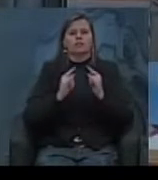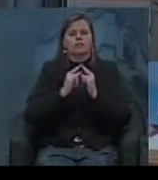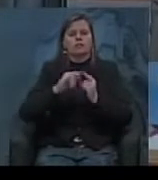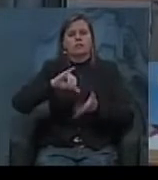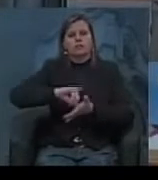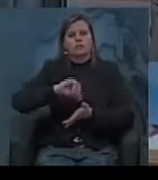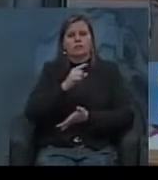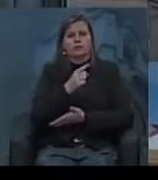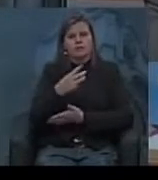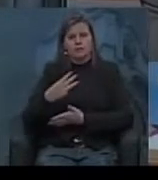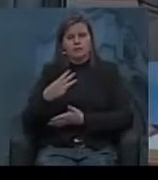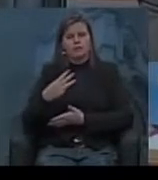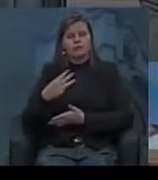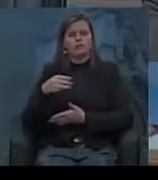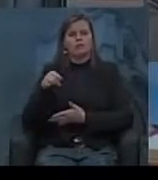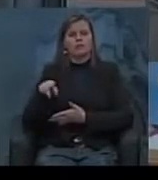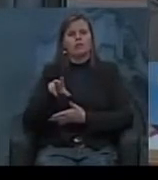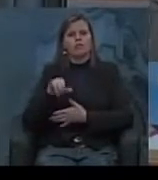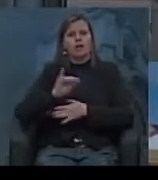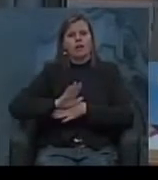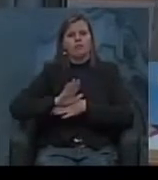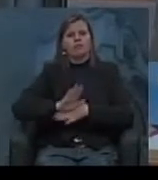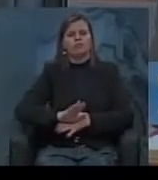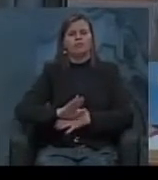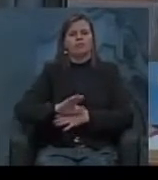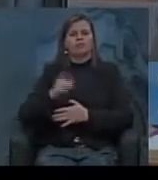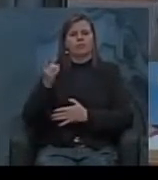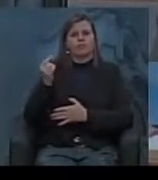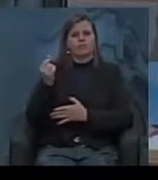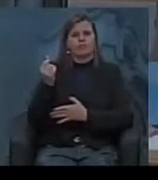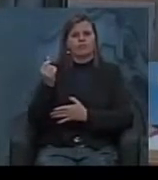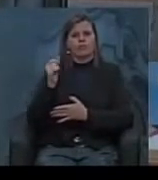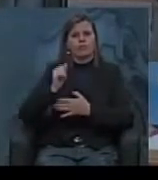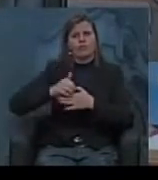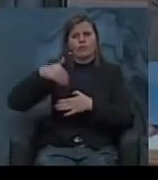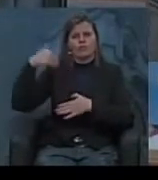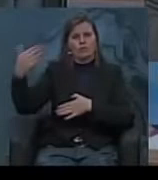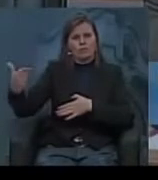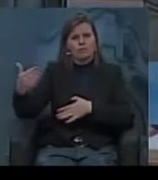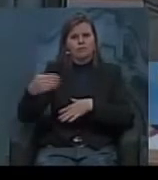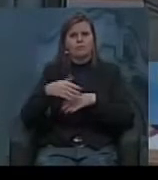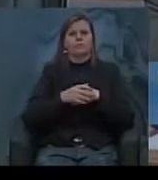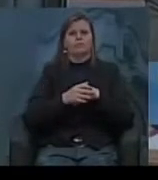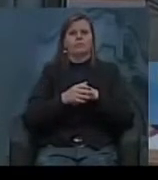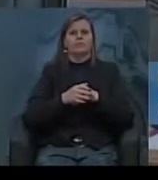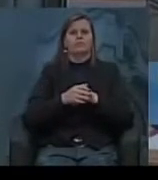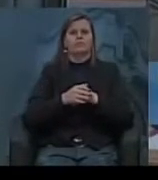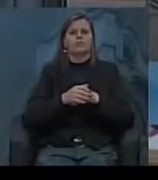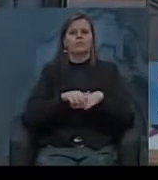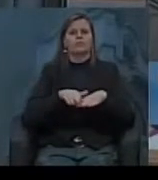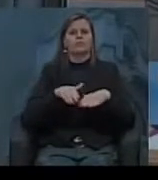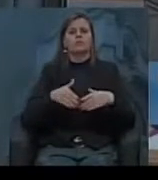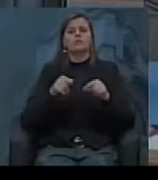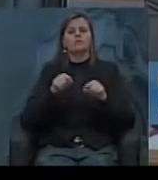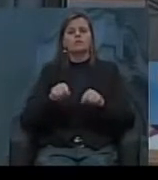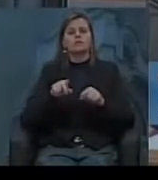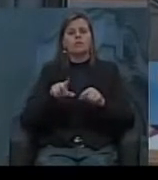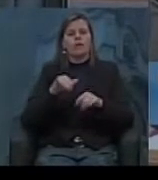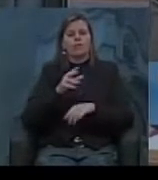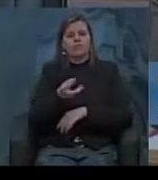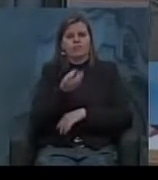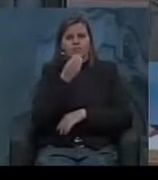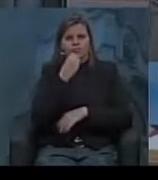113 da Sumoc, que vai, de certa forma, favorecer o capital estrangeiro, em primazia em relação ao capital nacional. Isso, de certa forma, vai